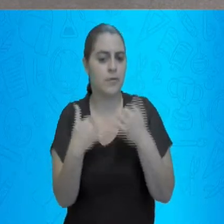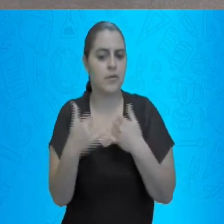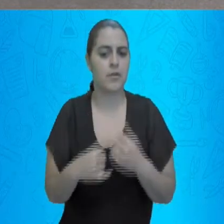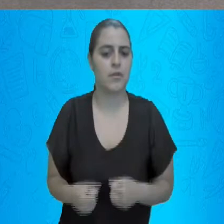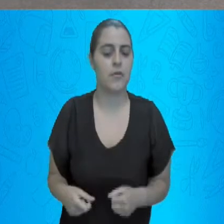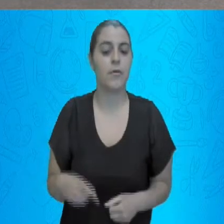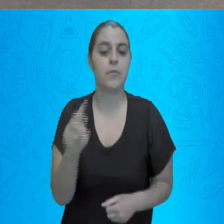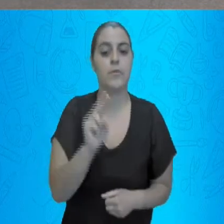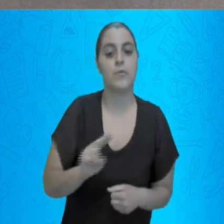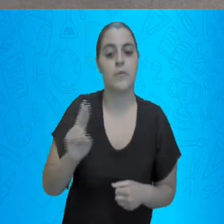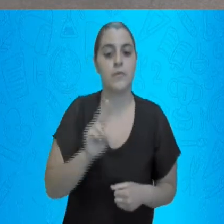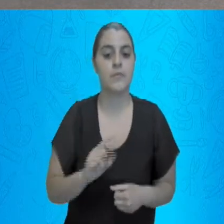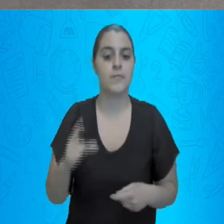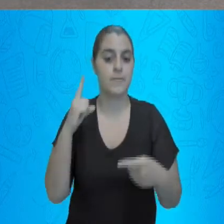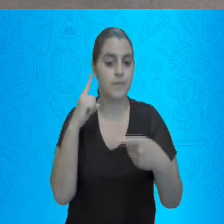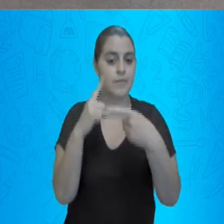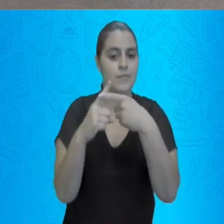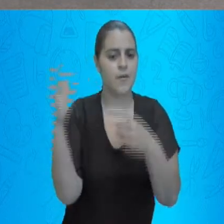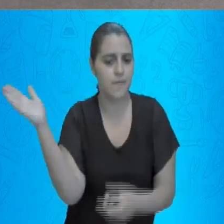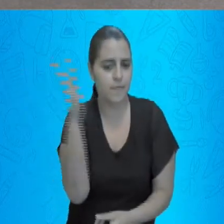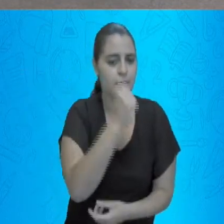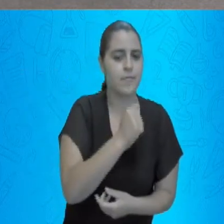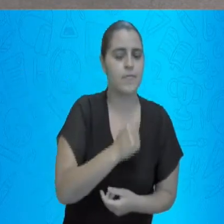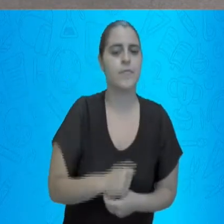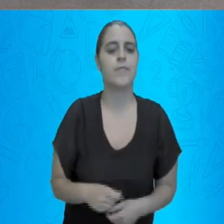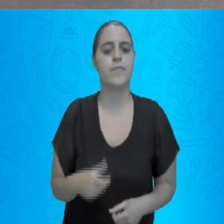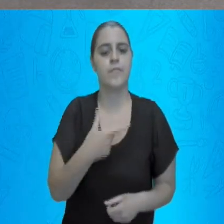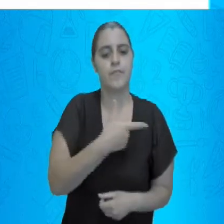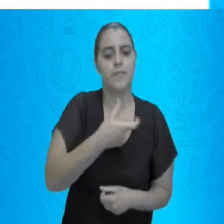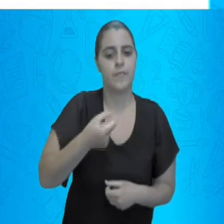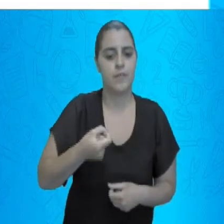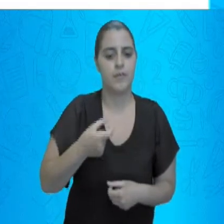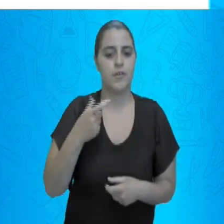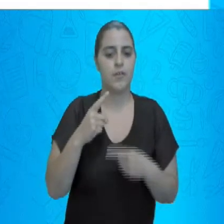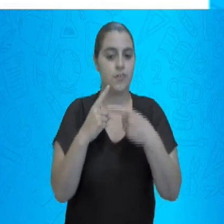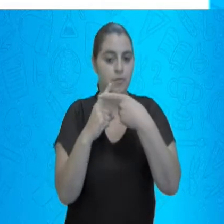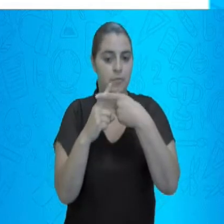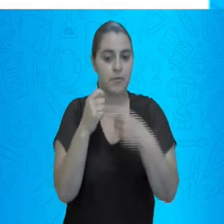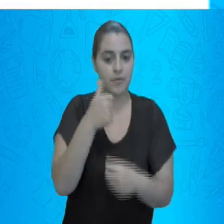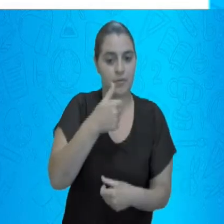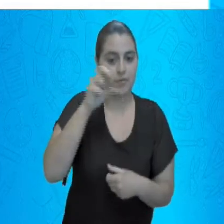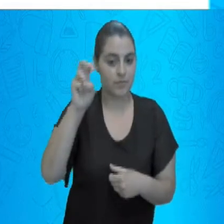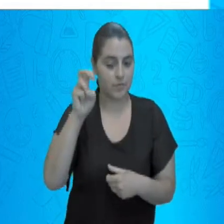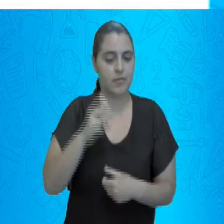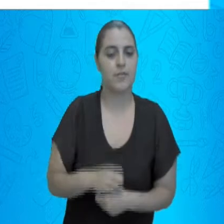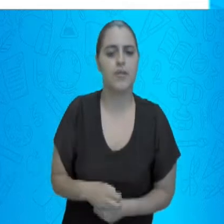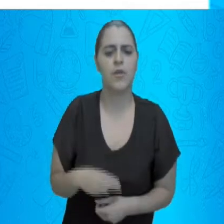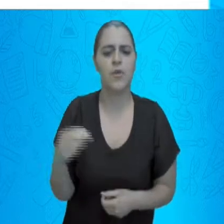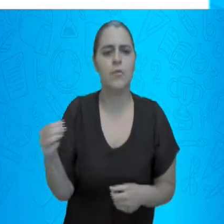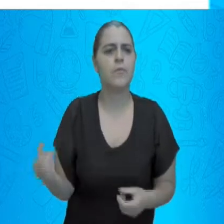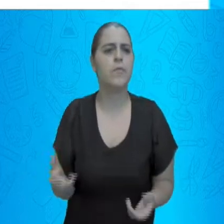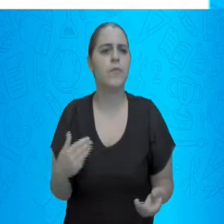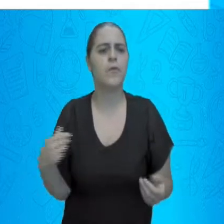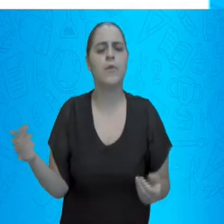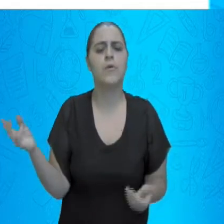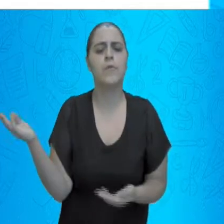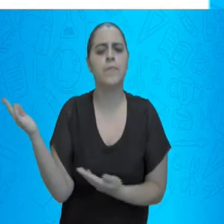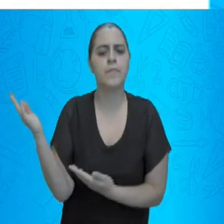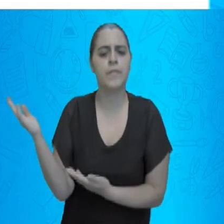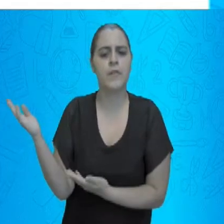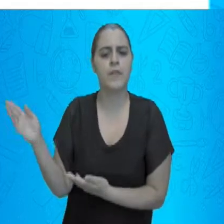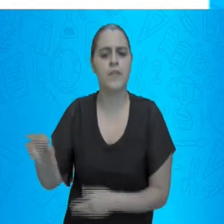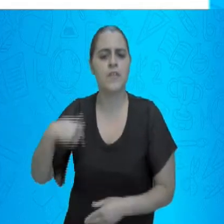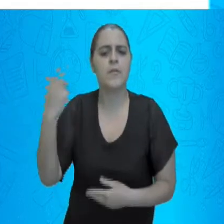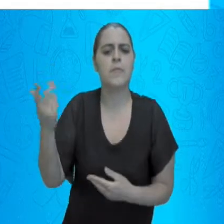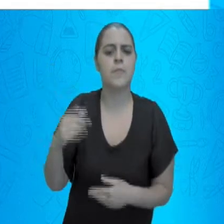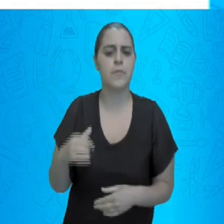adição. Vem comigo, 20 mais 15. Quando ela ficou depois